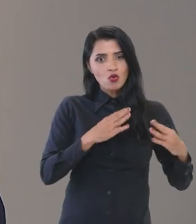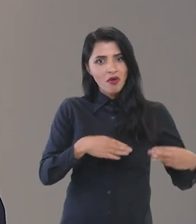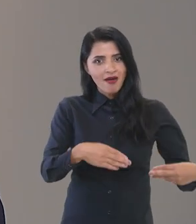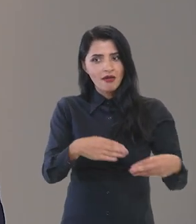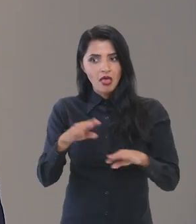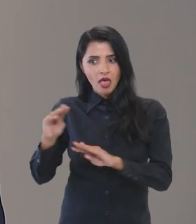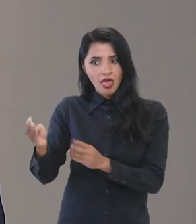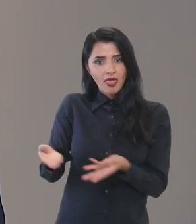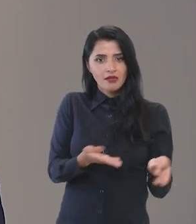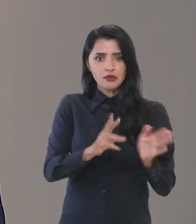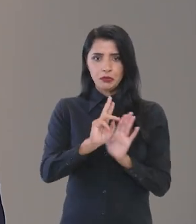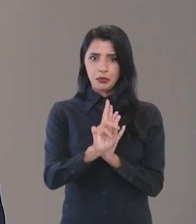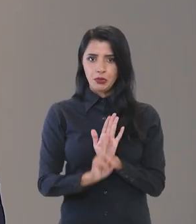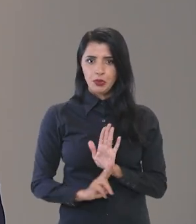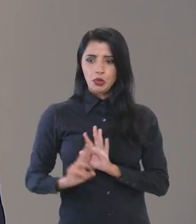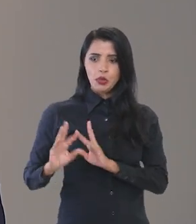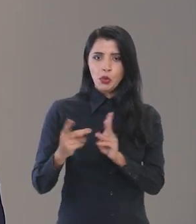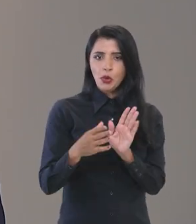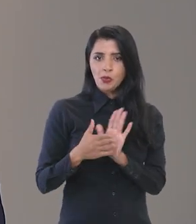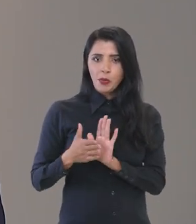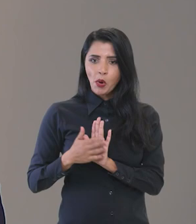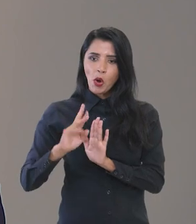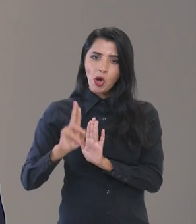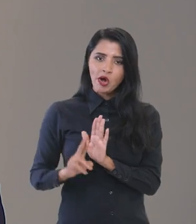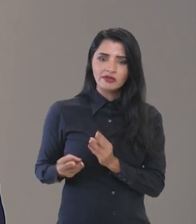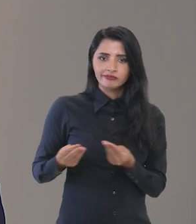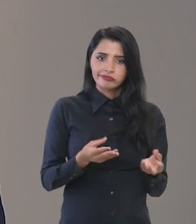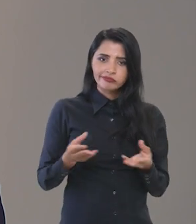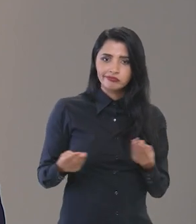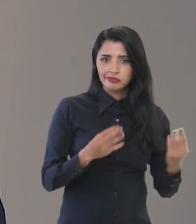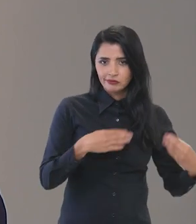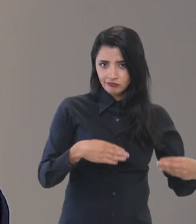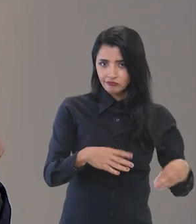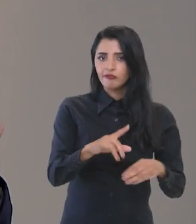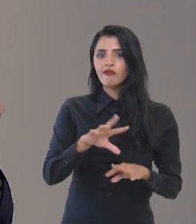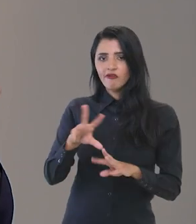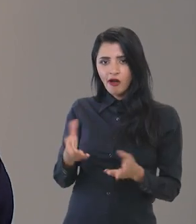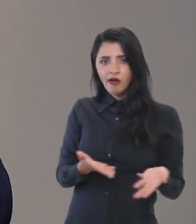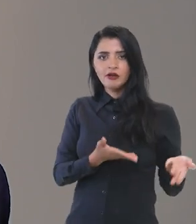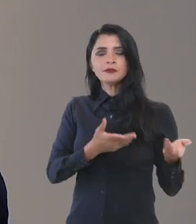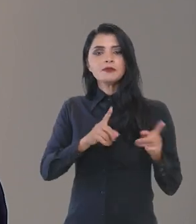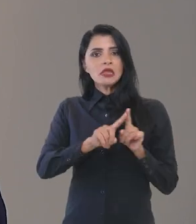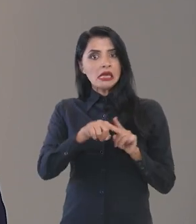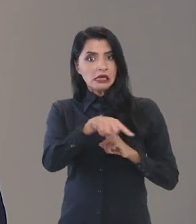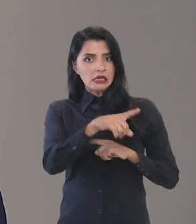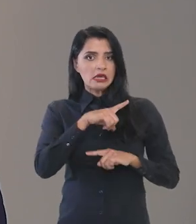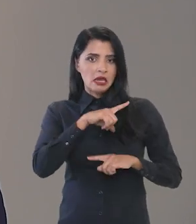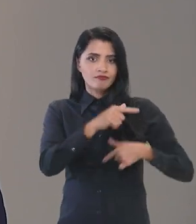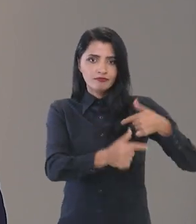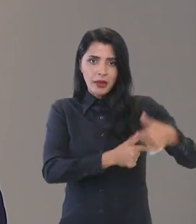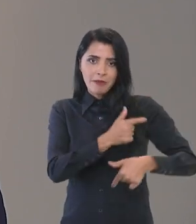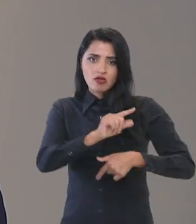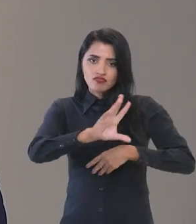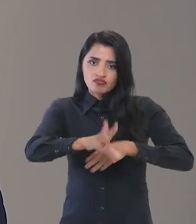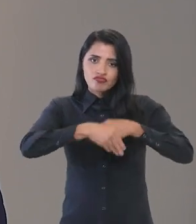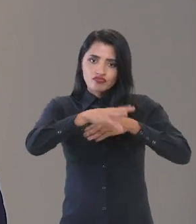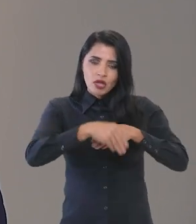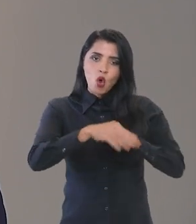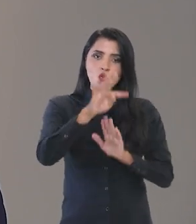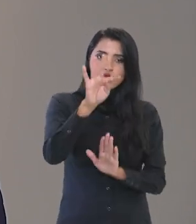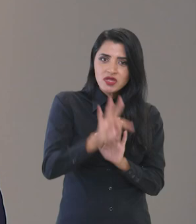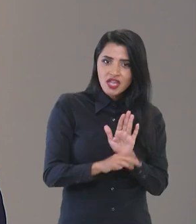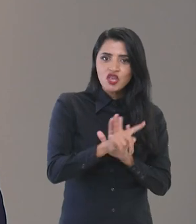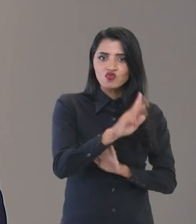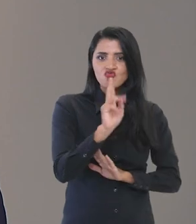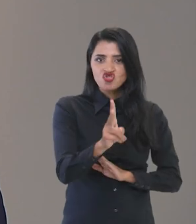receberão os relatórios com essas propostas, contribuições e terão o trabalho de incorporá-las ao